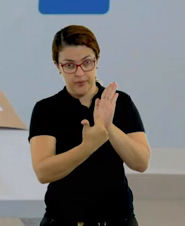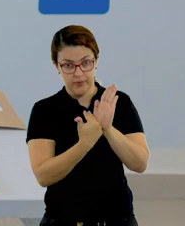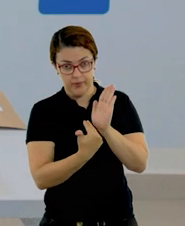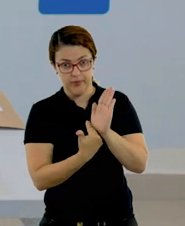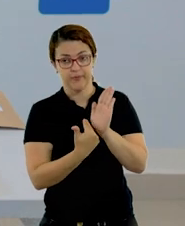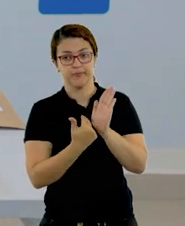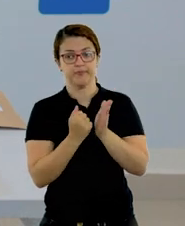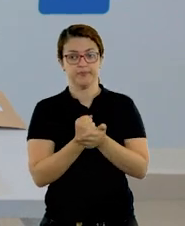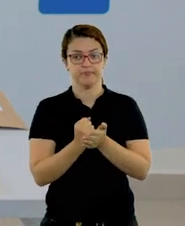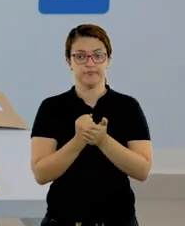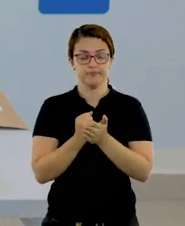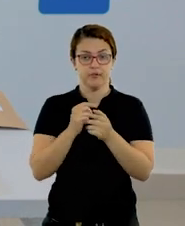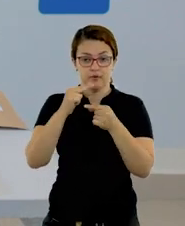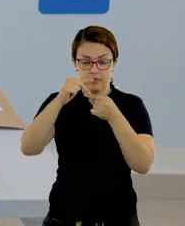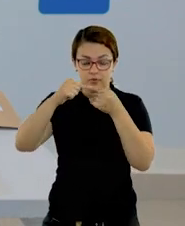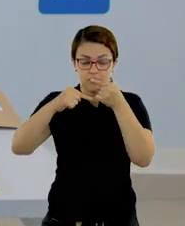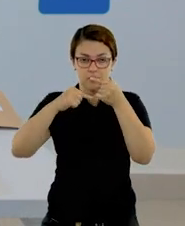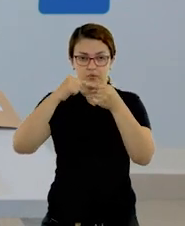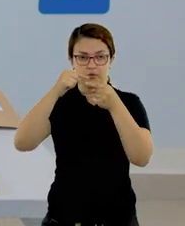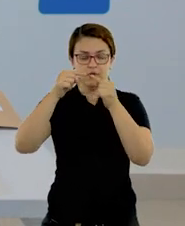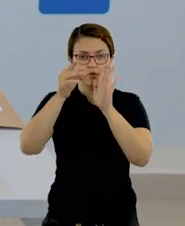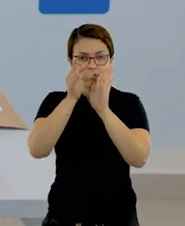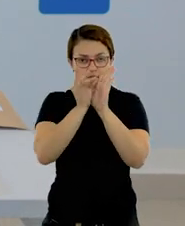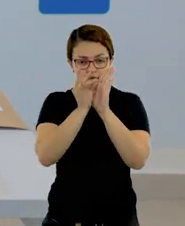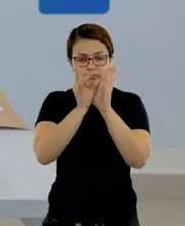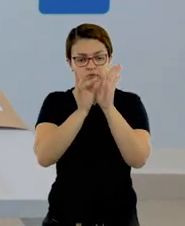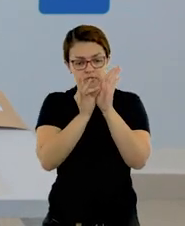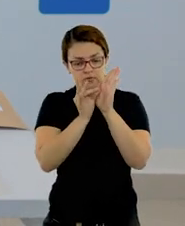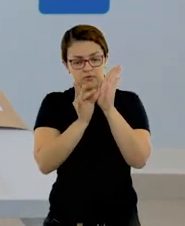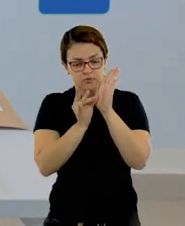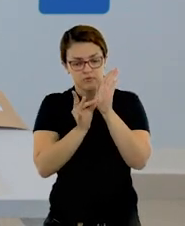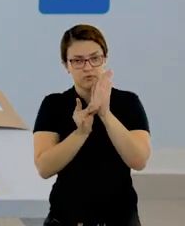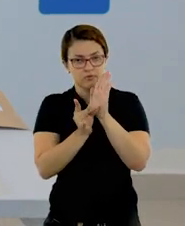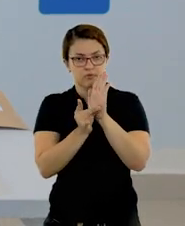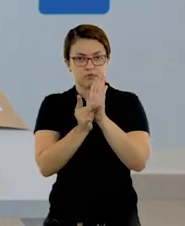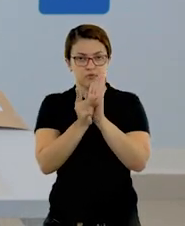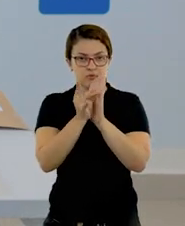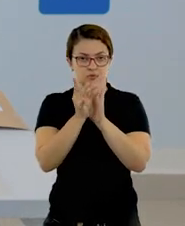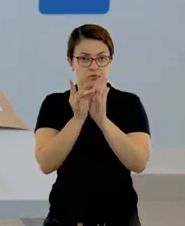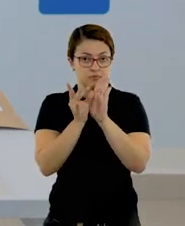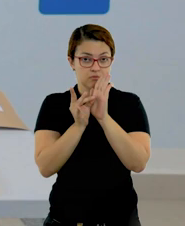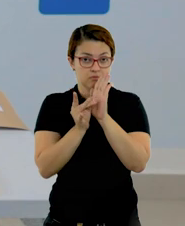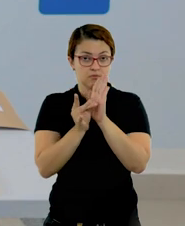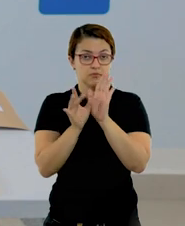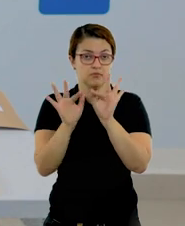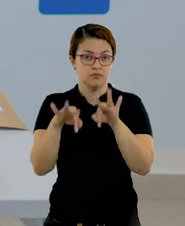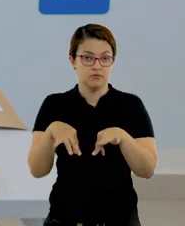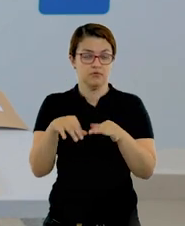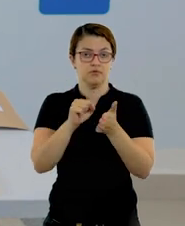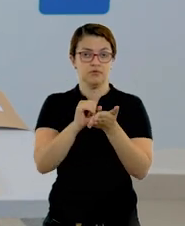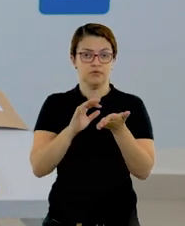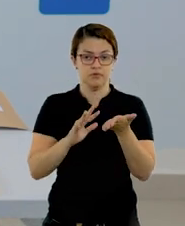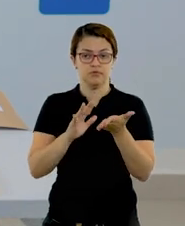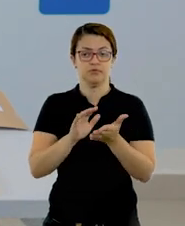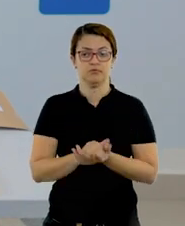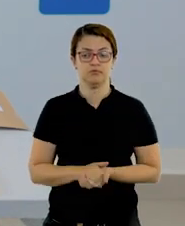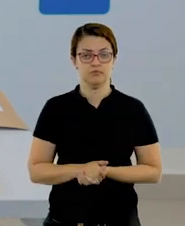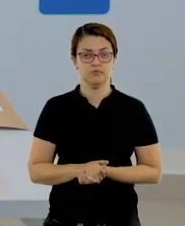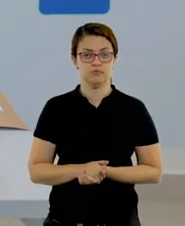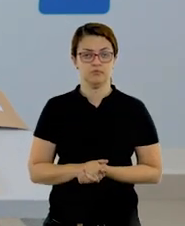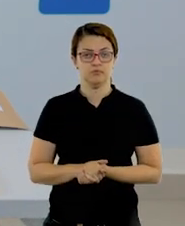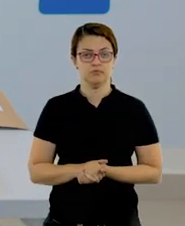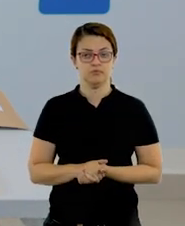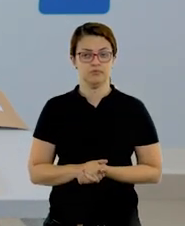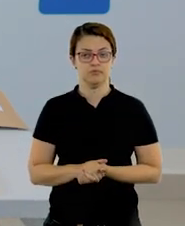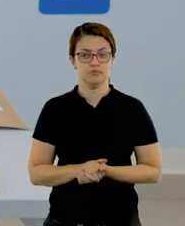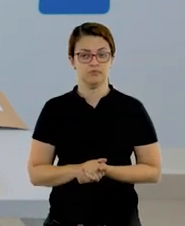para finalizar a atividade de vocês, montando